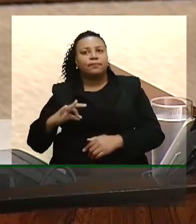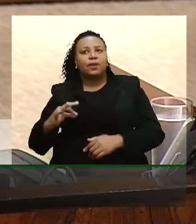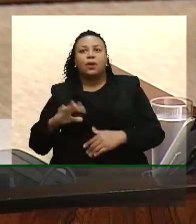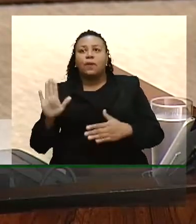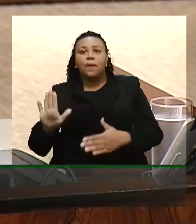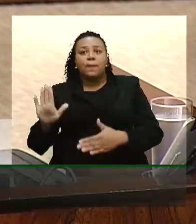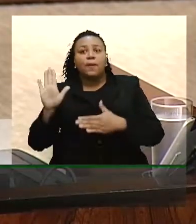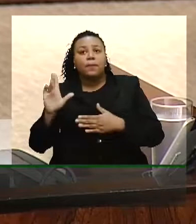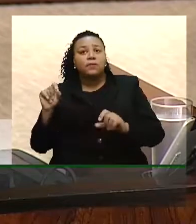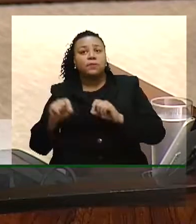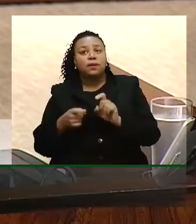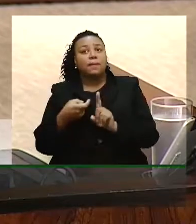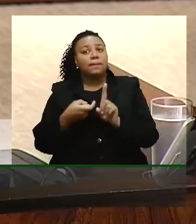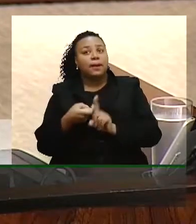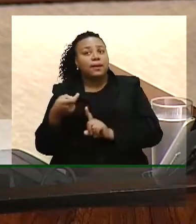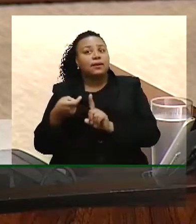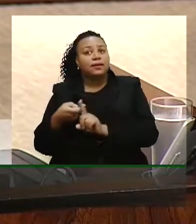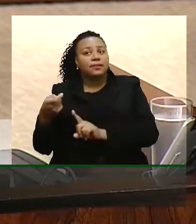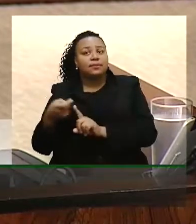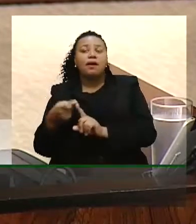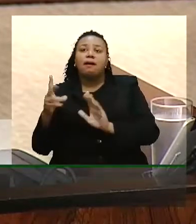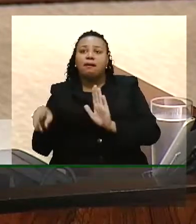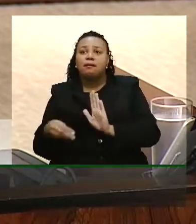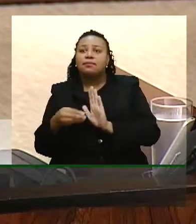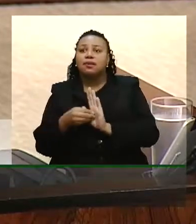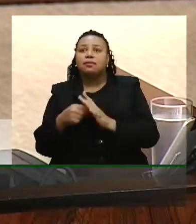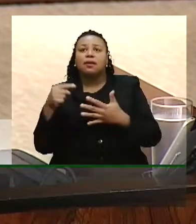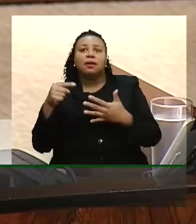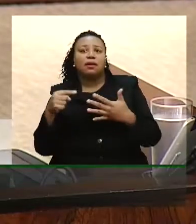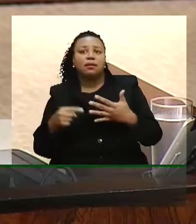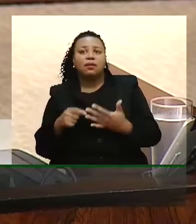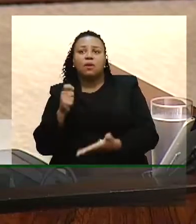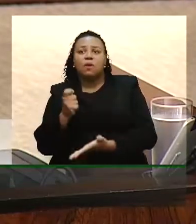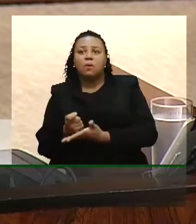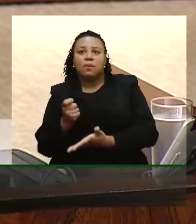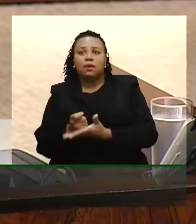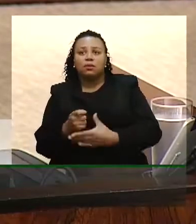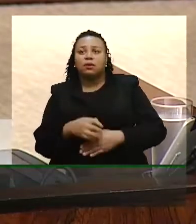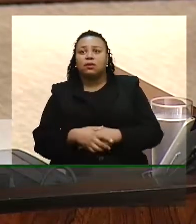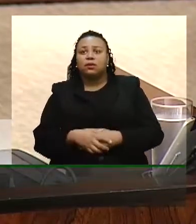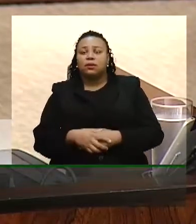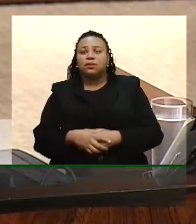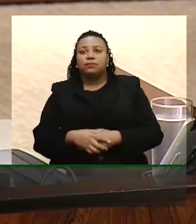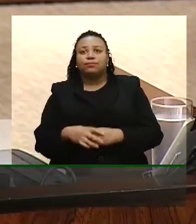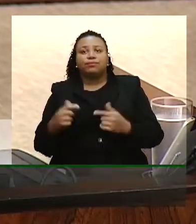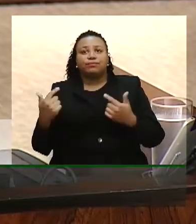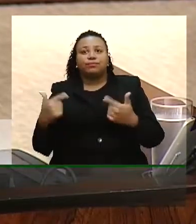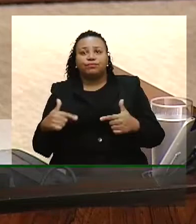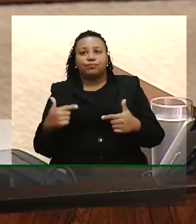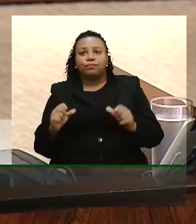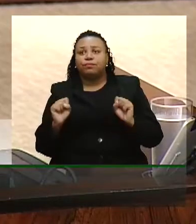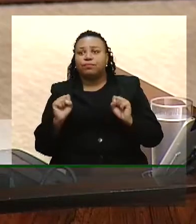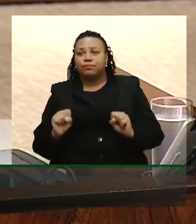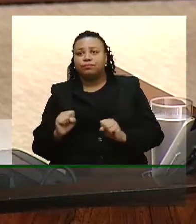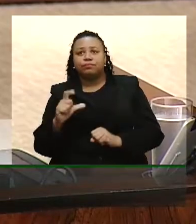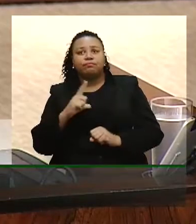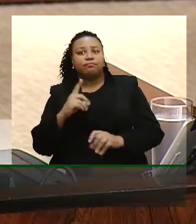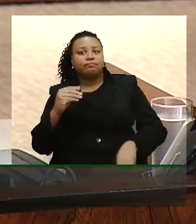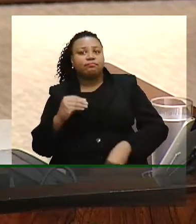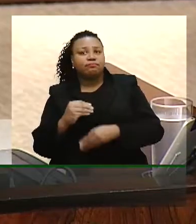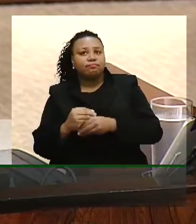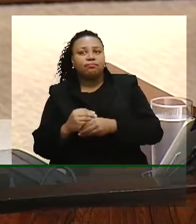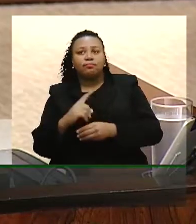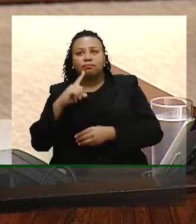promessa de, mensalmente, acrescentar itens obrigatórios. O trabalhador poderá ter o adicional